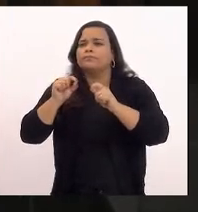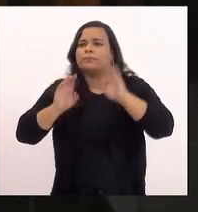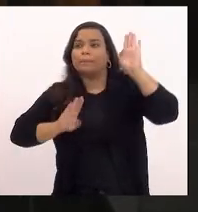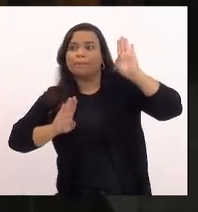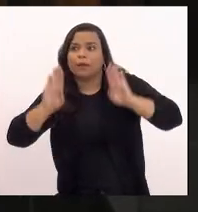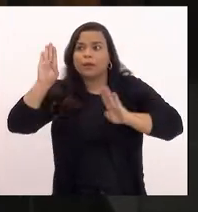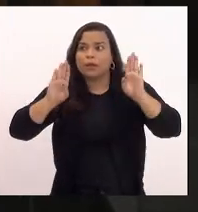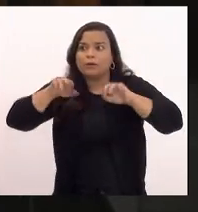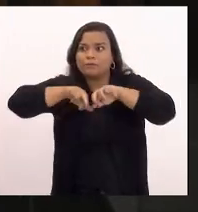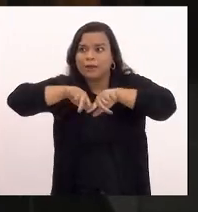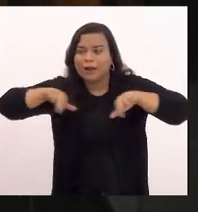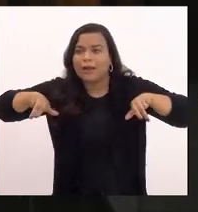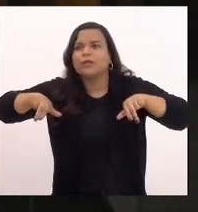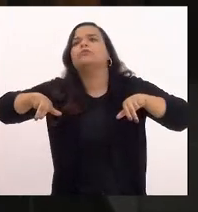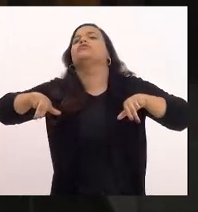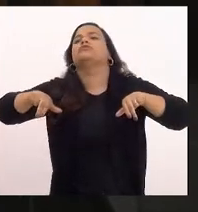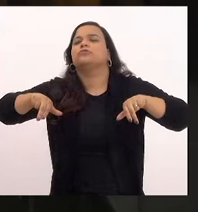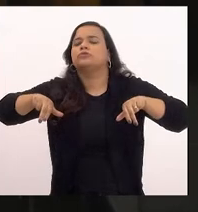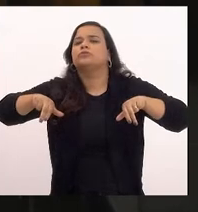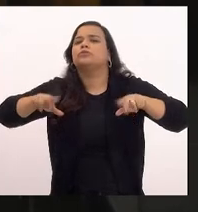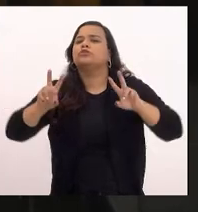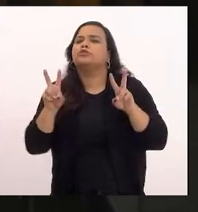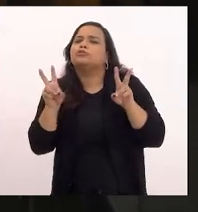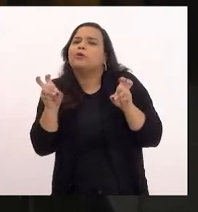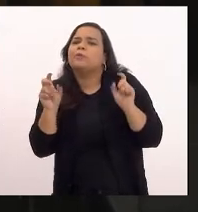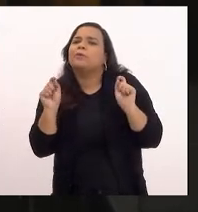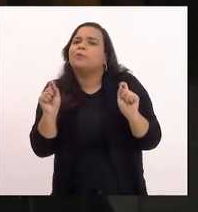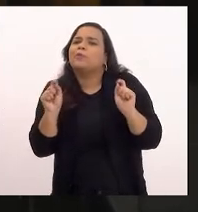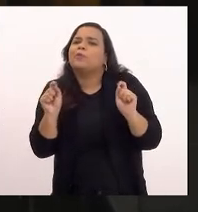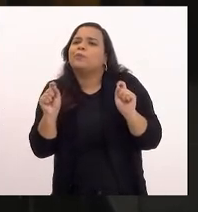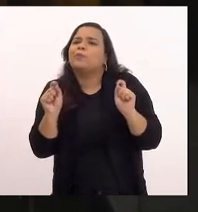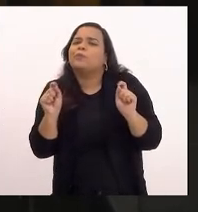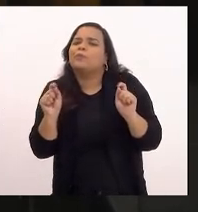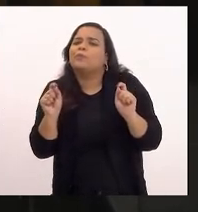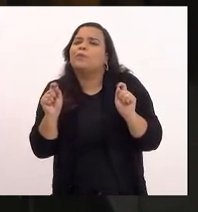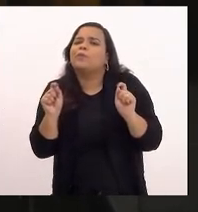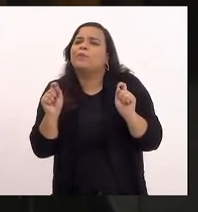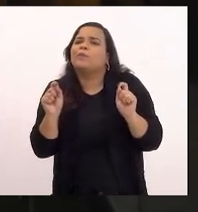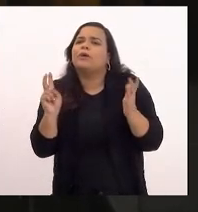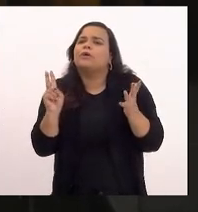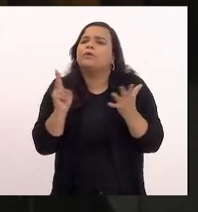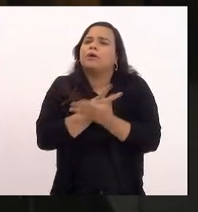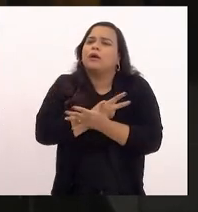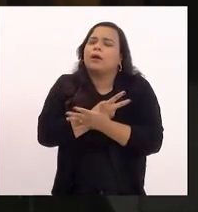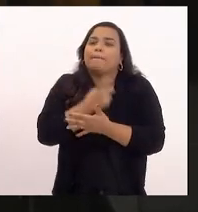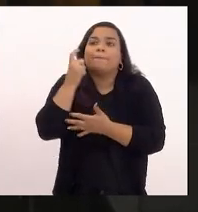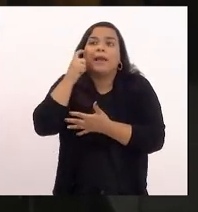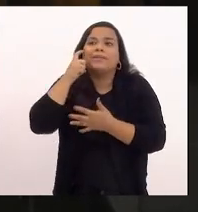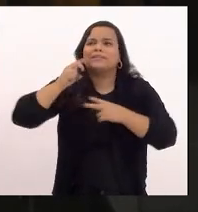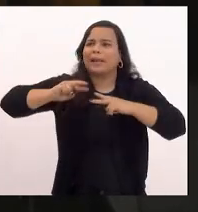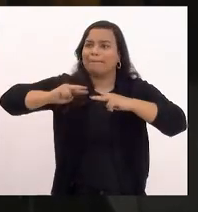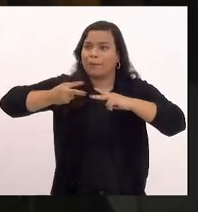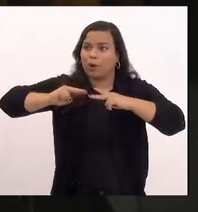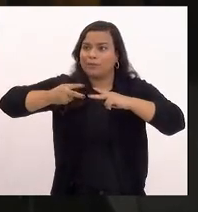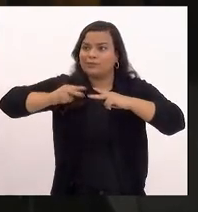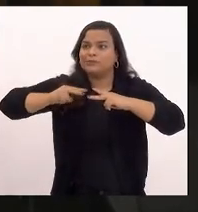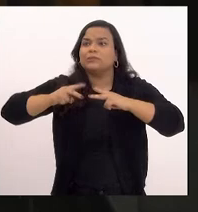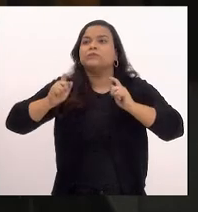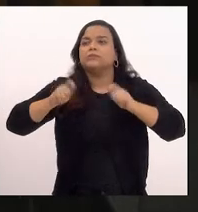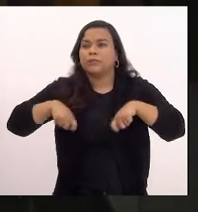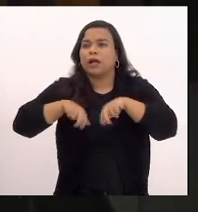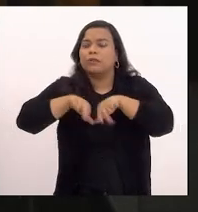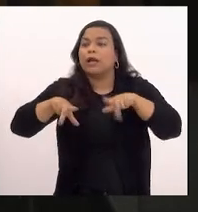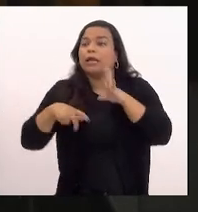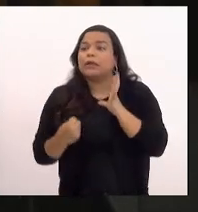a hipótese de uma liberdade para a